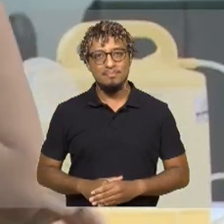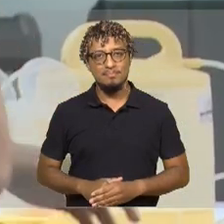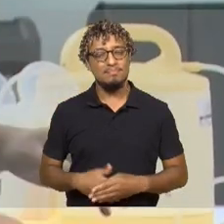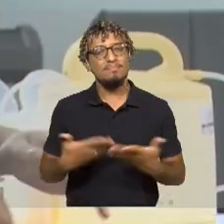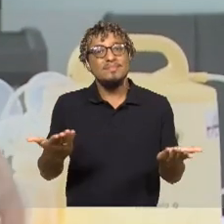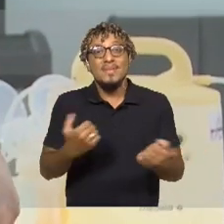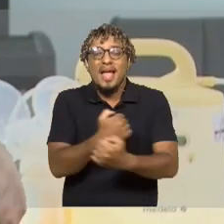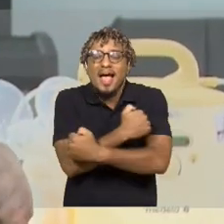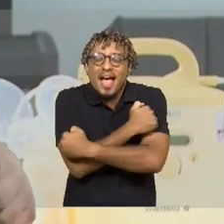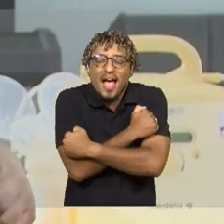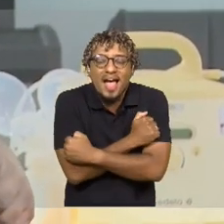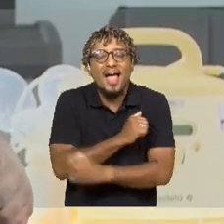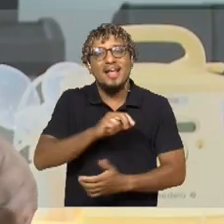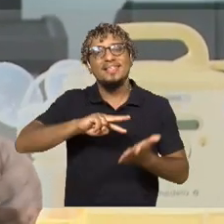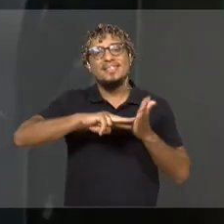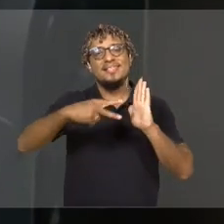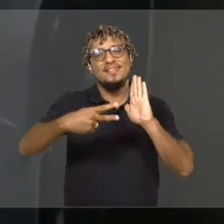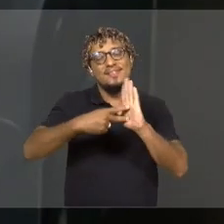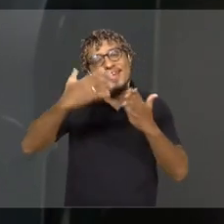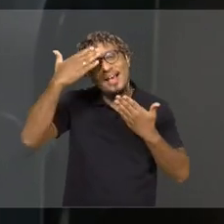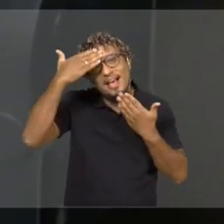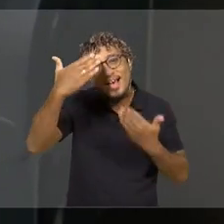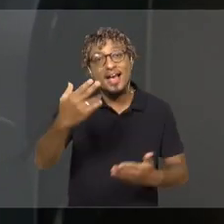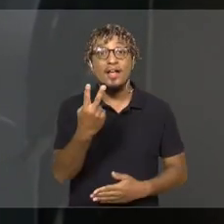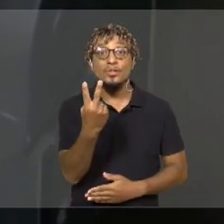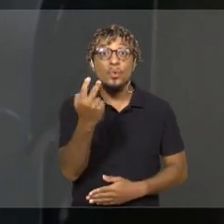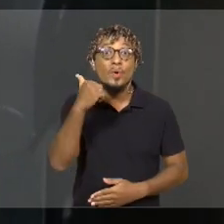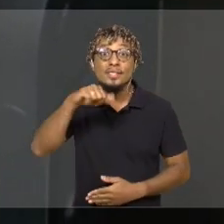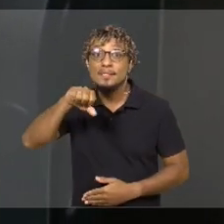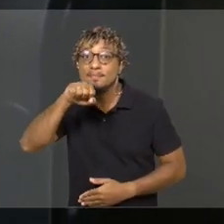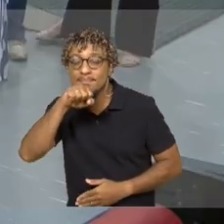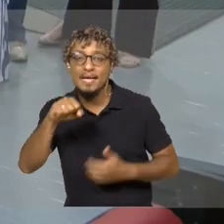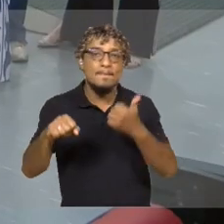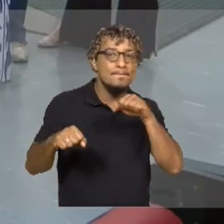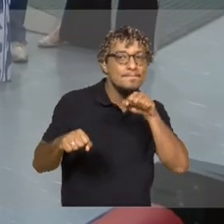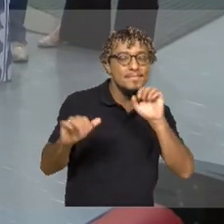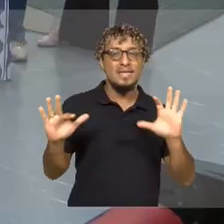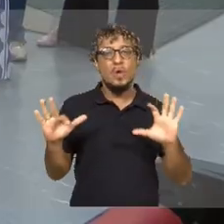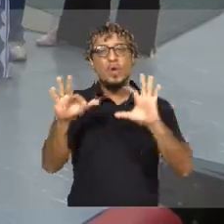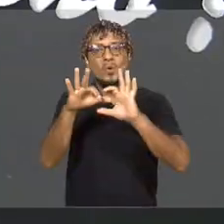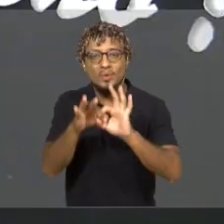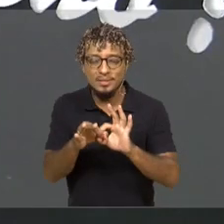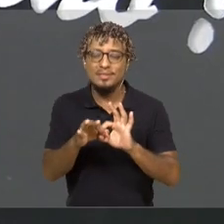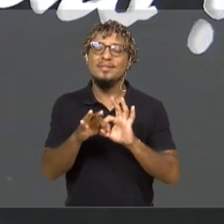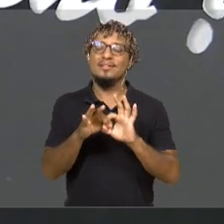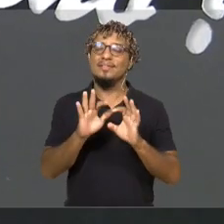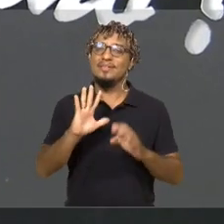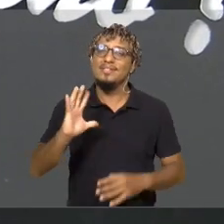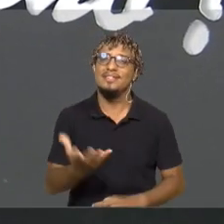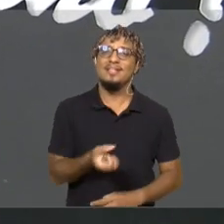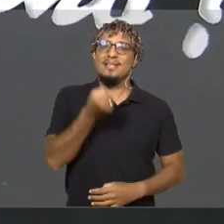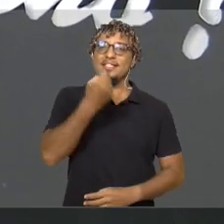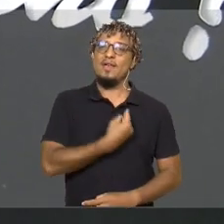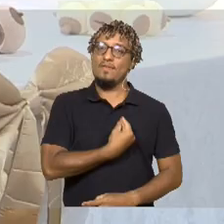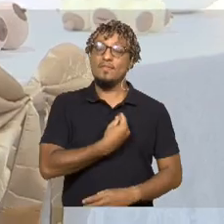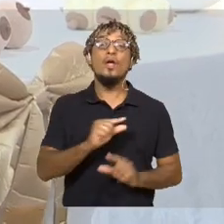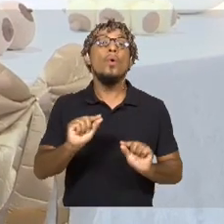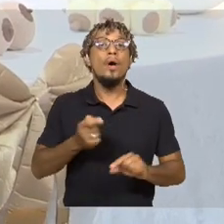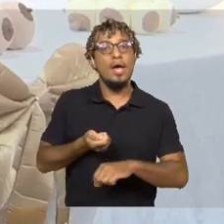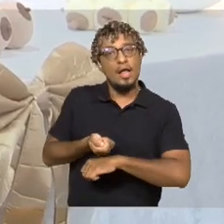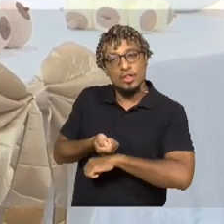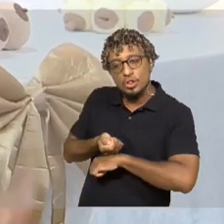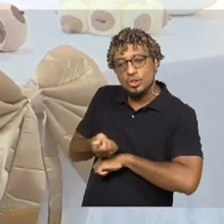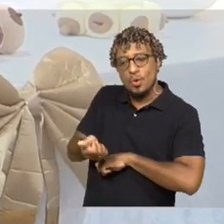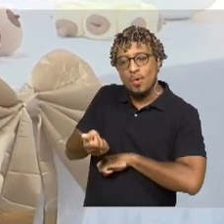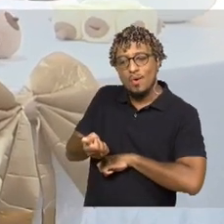Esse abraço é de agradecimento. Duas mães unidas por um gesto que salva vidas, a doação de leite materno.